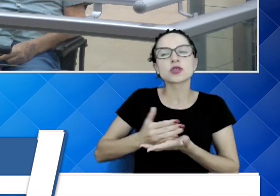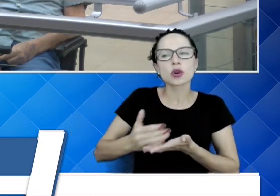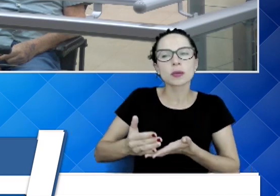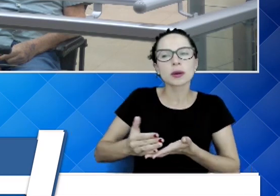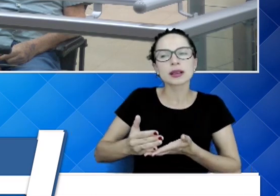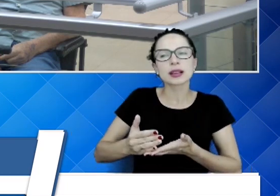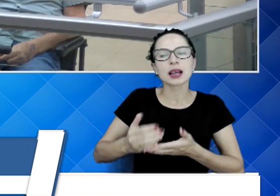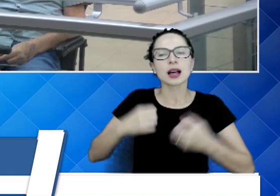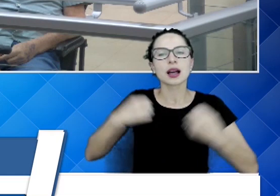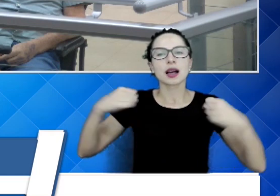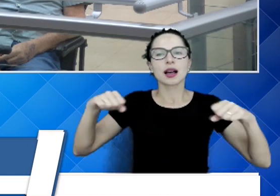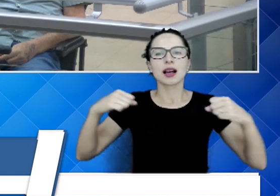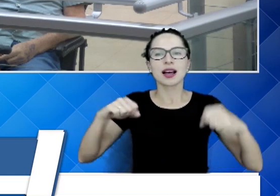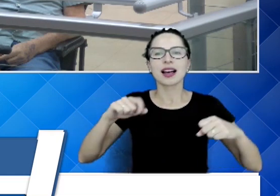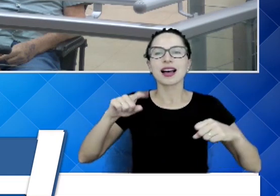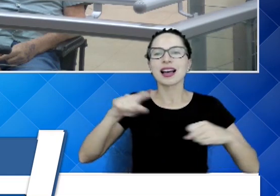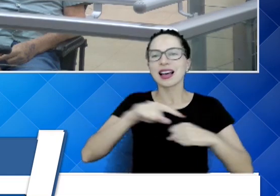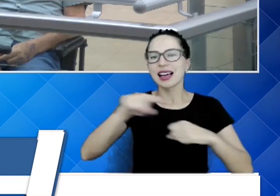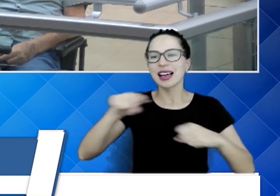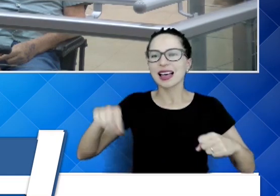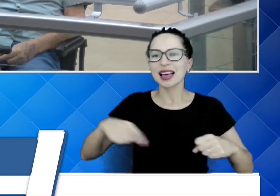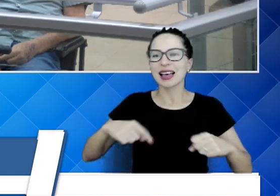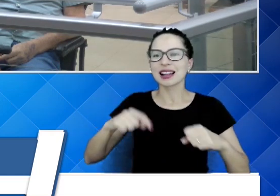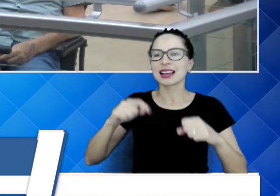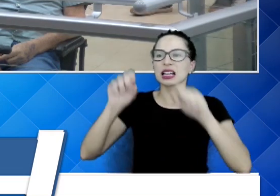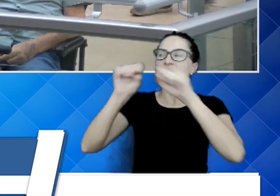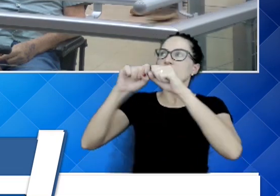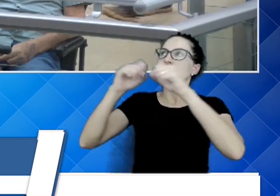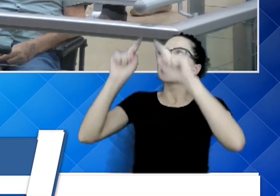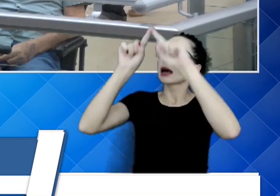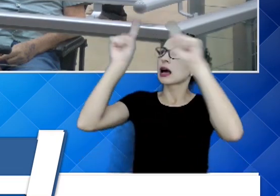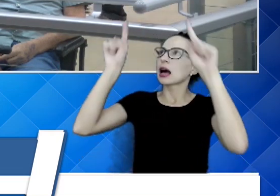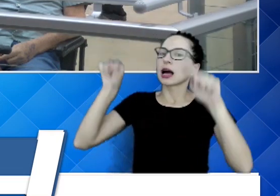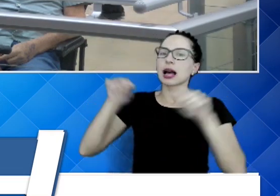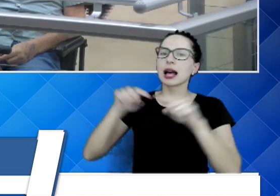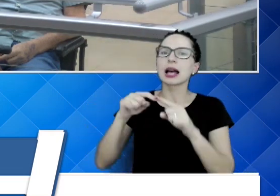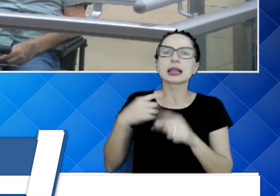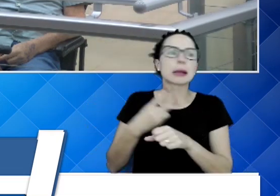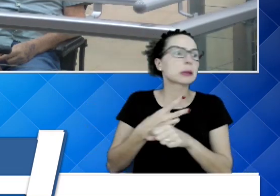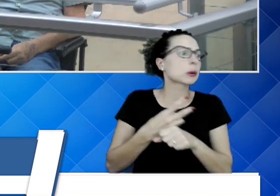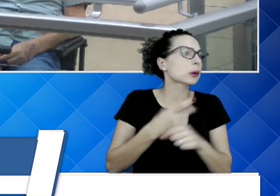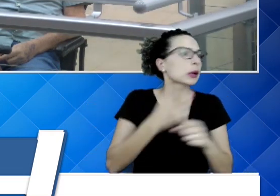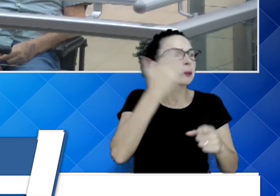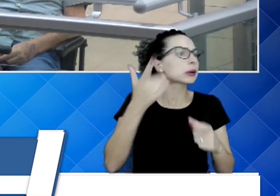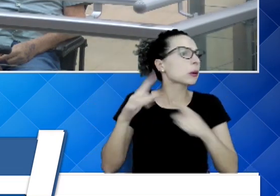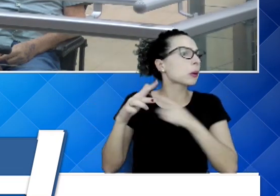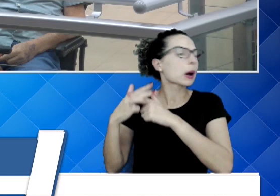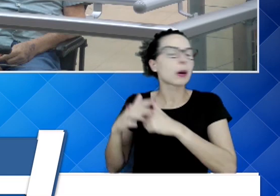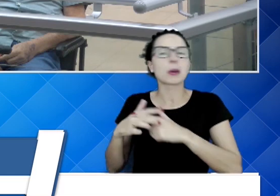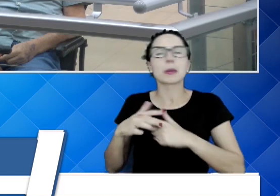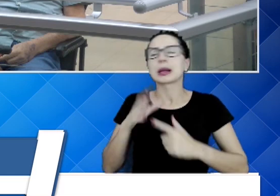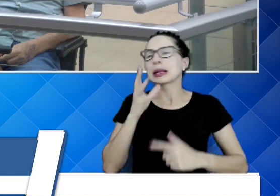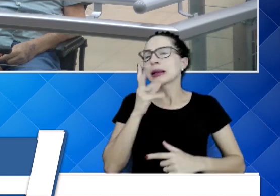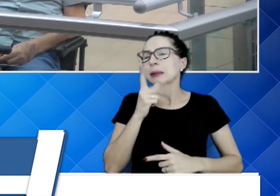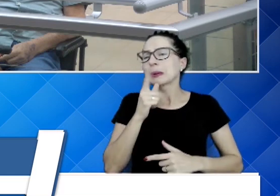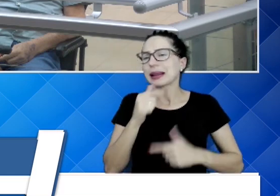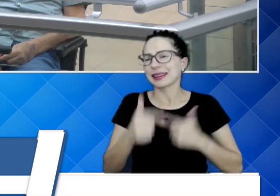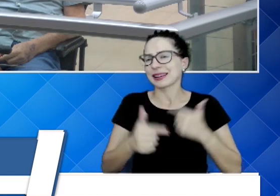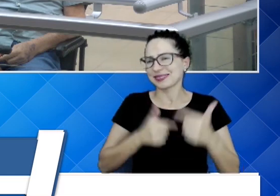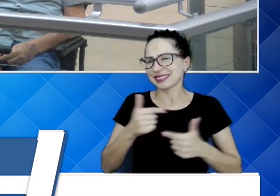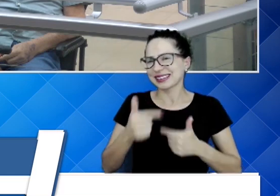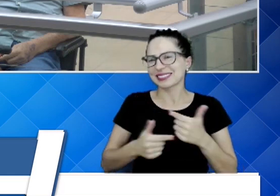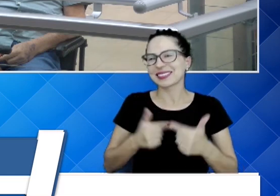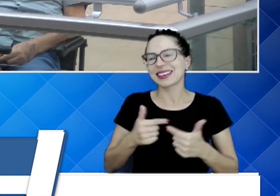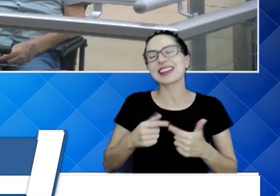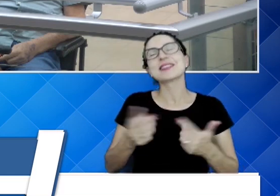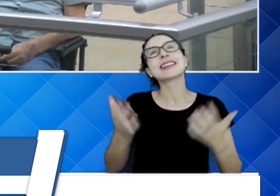quebrava a tabela, até achar outra tabela, até buscar outra tabela. Dava um trabalho danado, senhor. Mas era uma alegria, uma